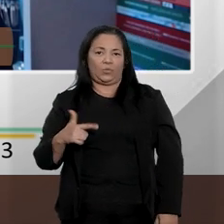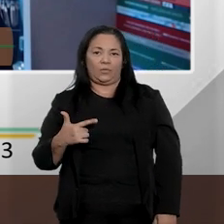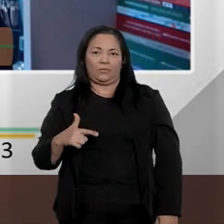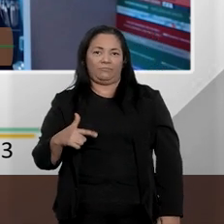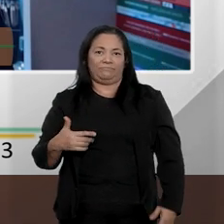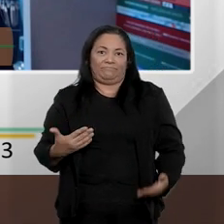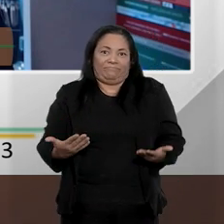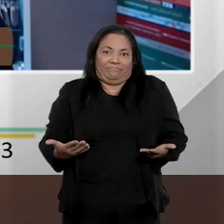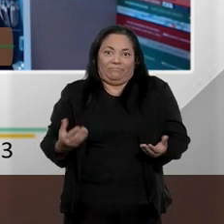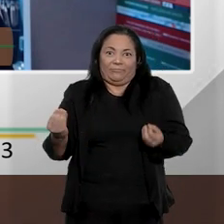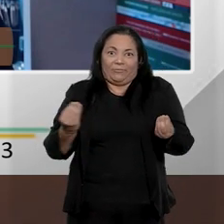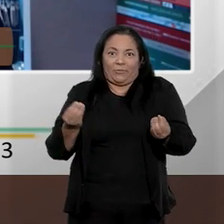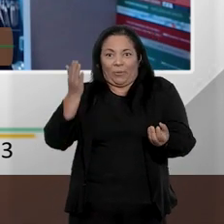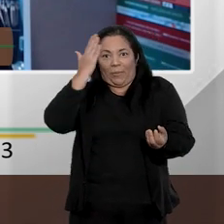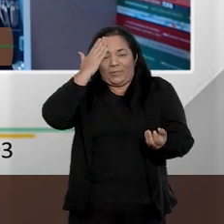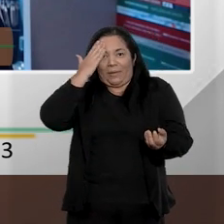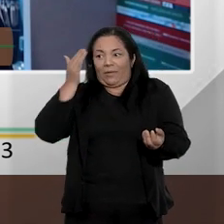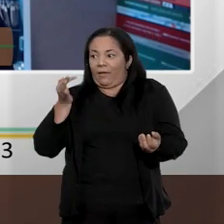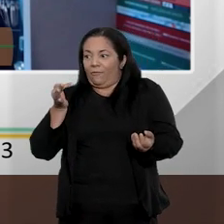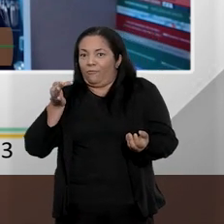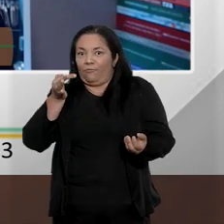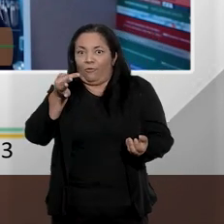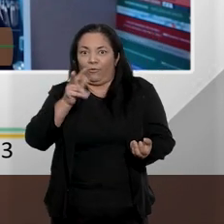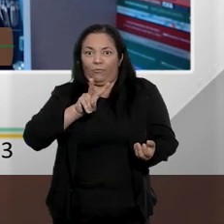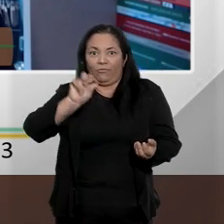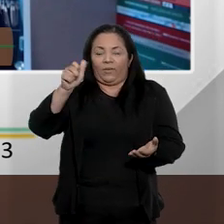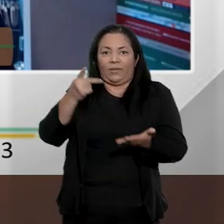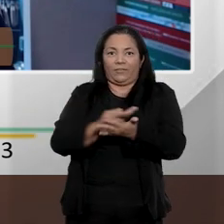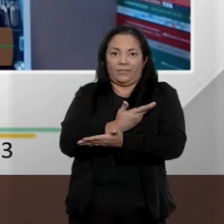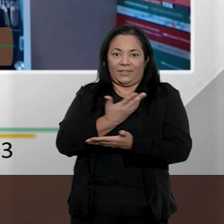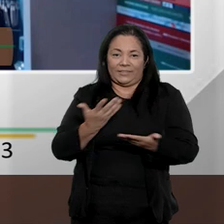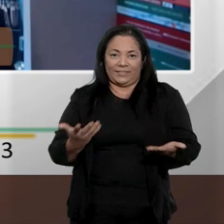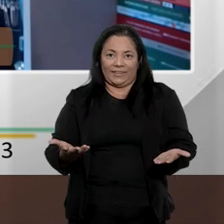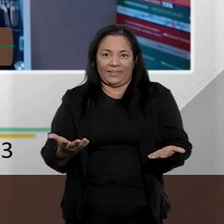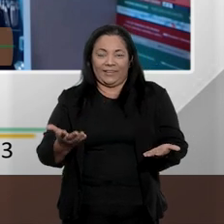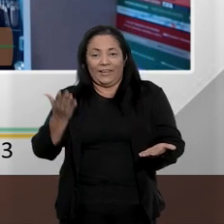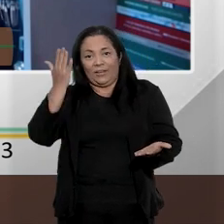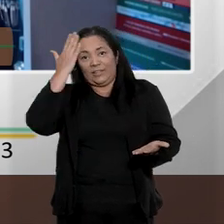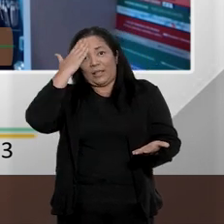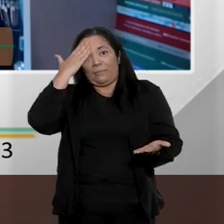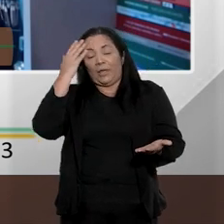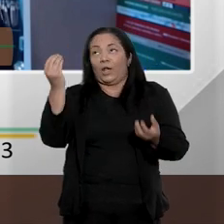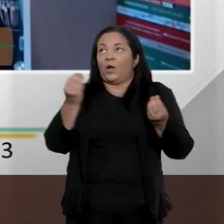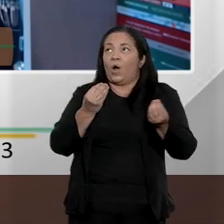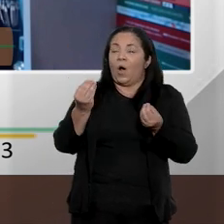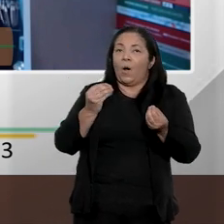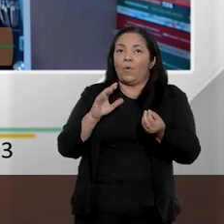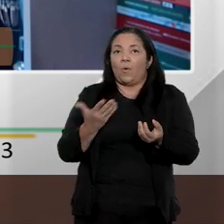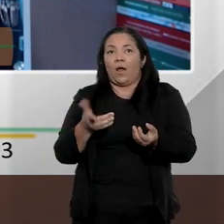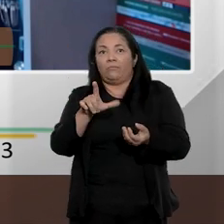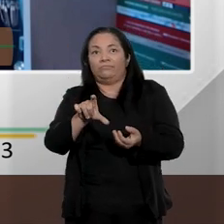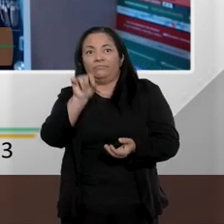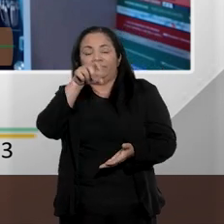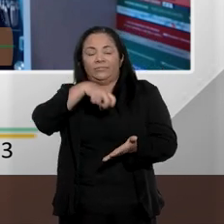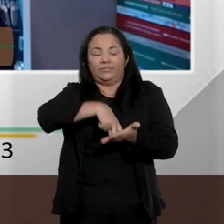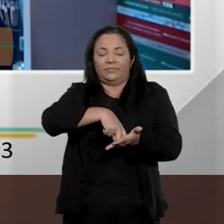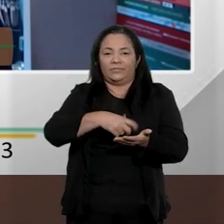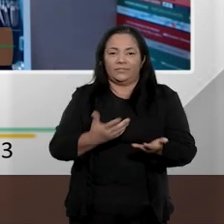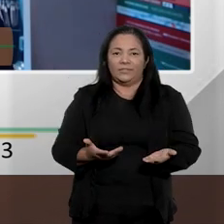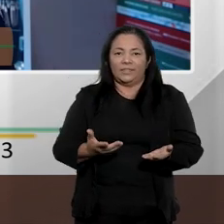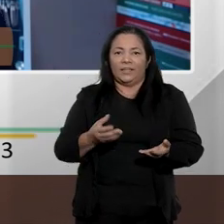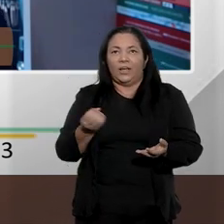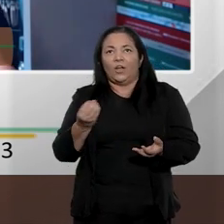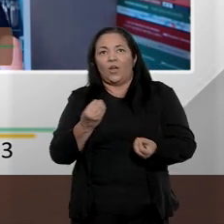isso nós não tínhamos como prever a possibilidade de punir de forma mais grave quando aquela conduta era praticada